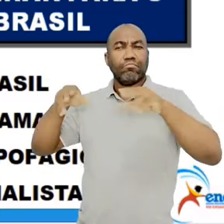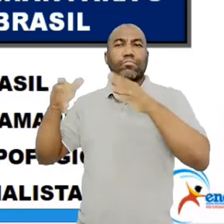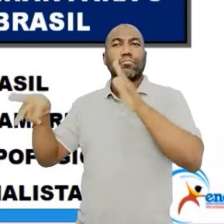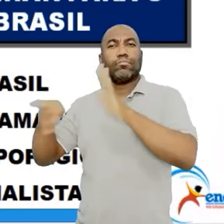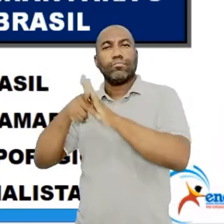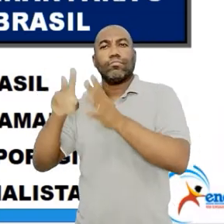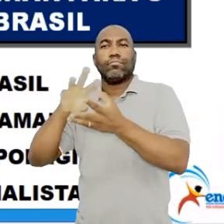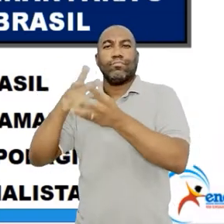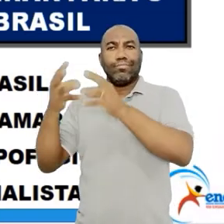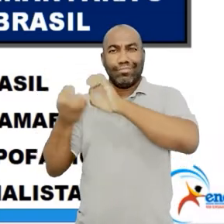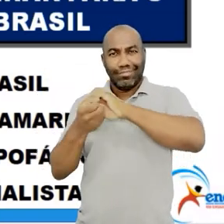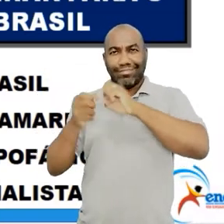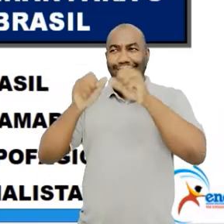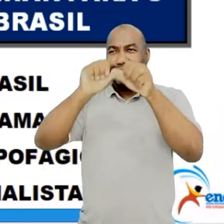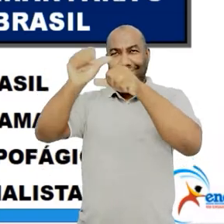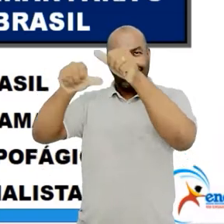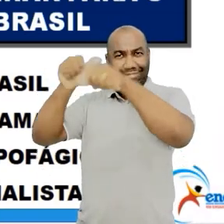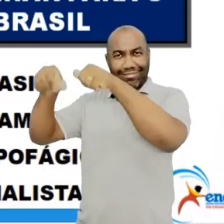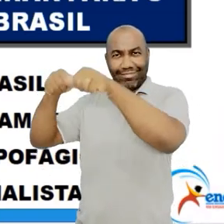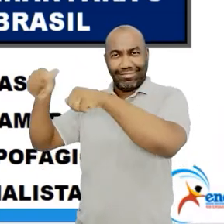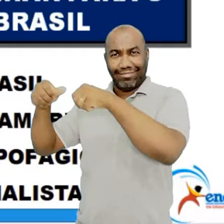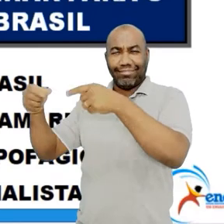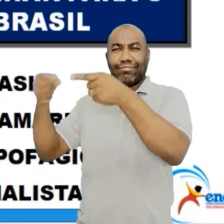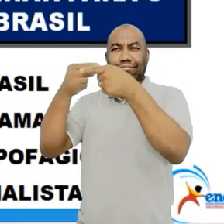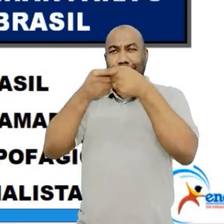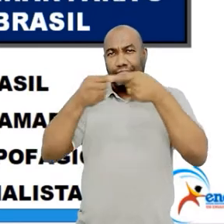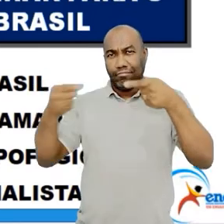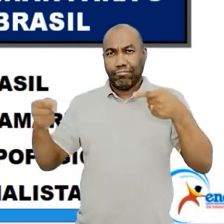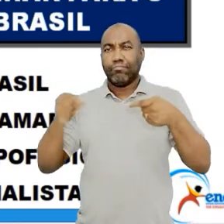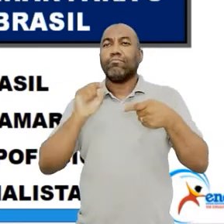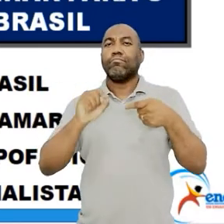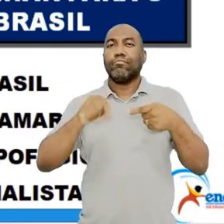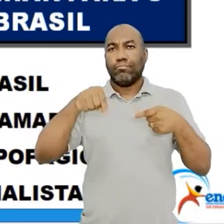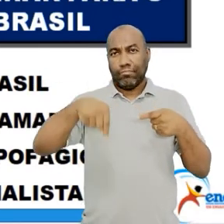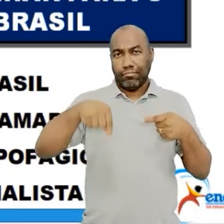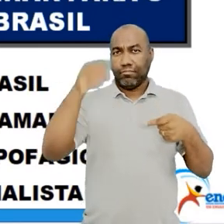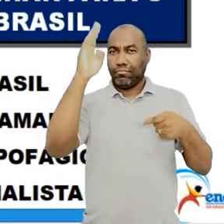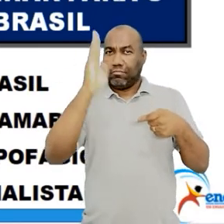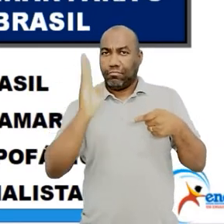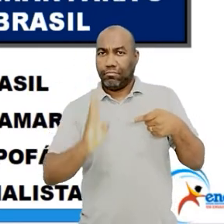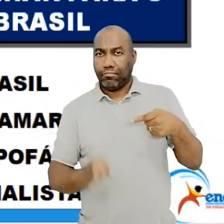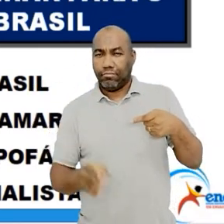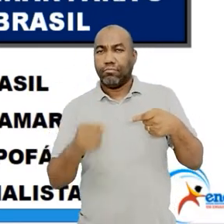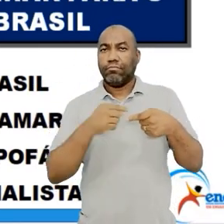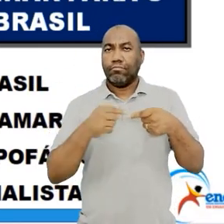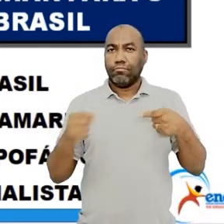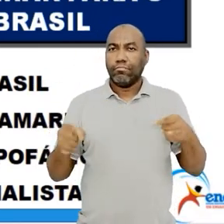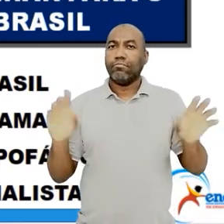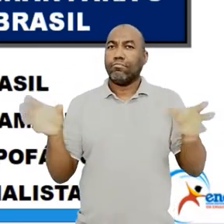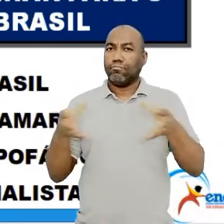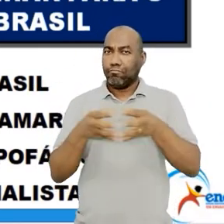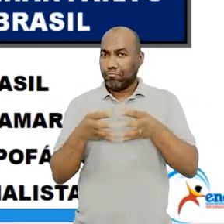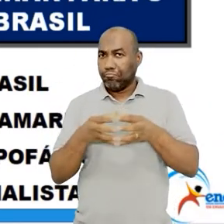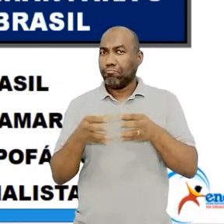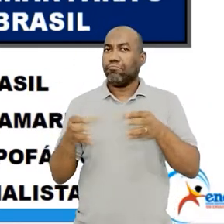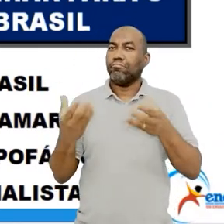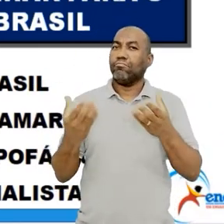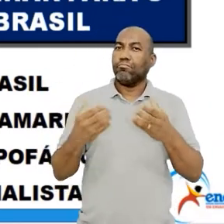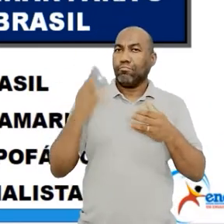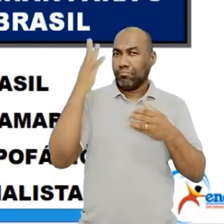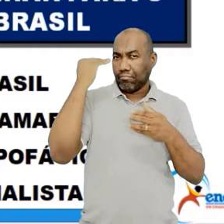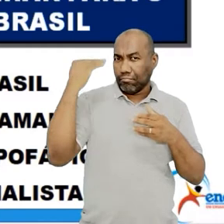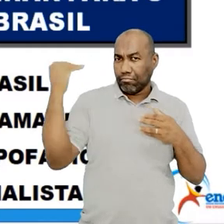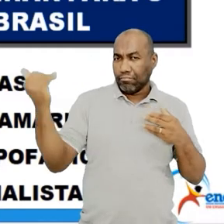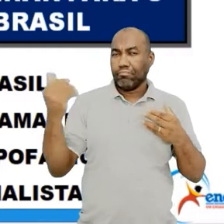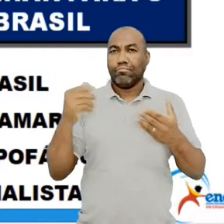prontos para organizar uma semana de arte moderna no Brasil, influenciados pelas vanguardas, todo esse